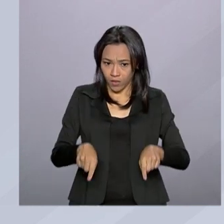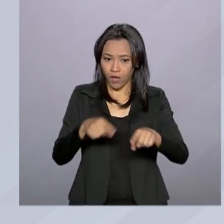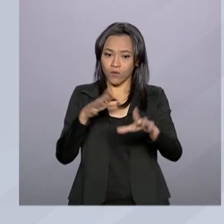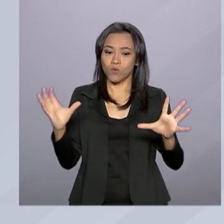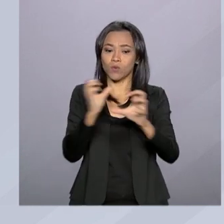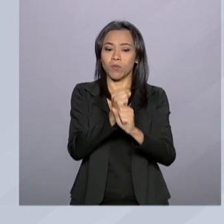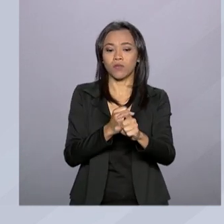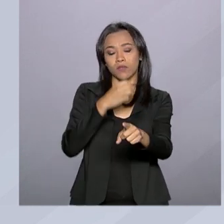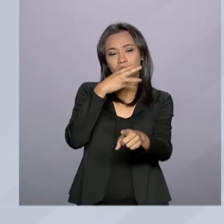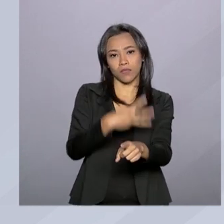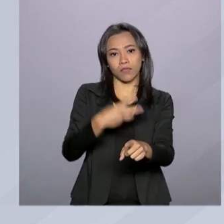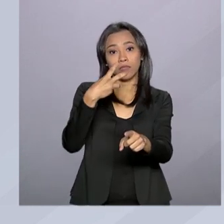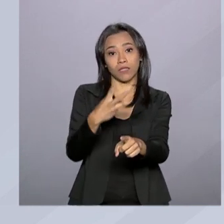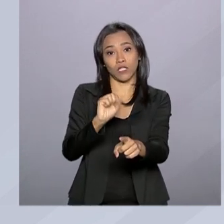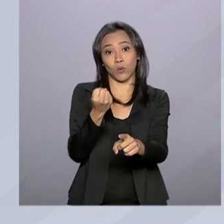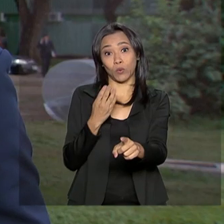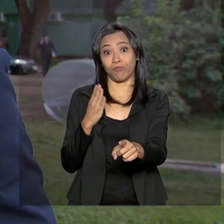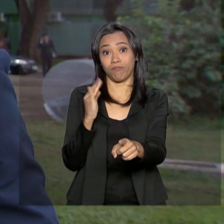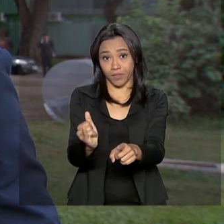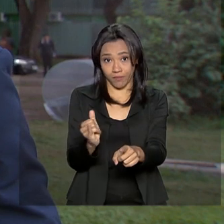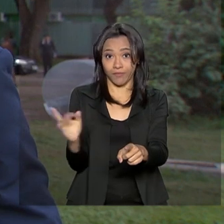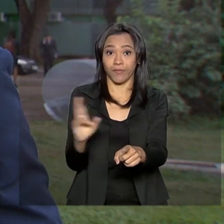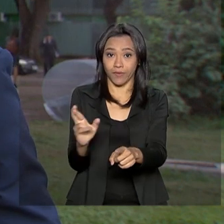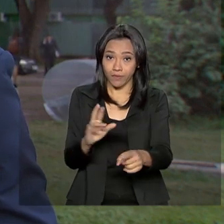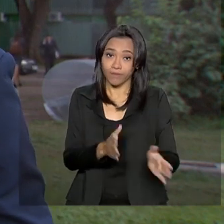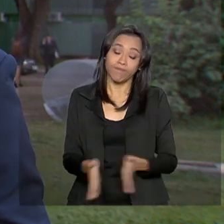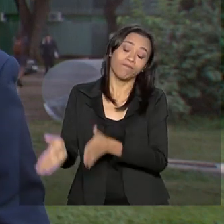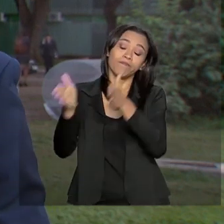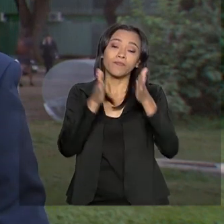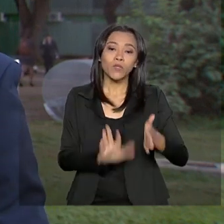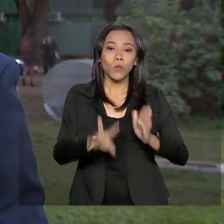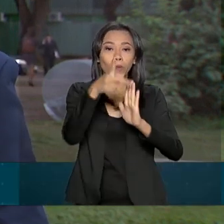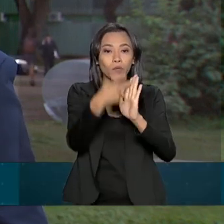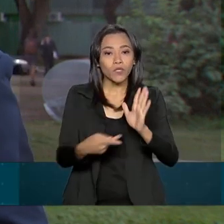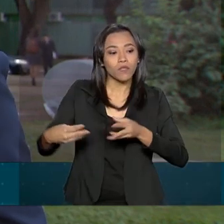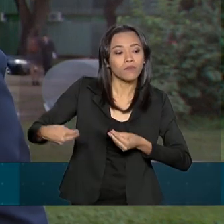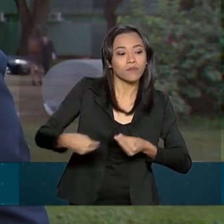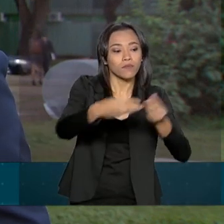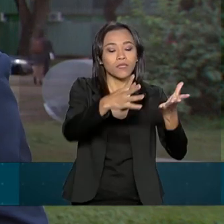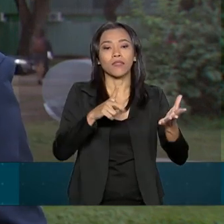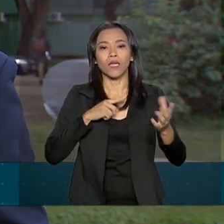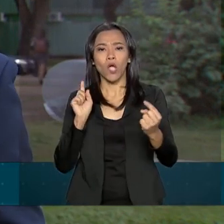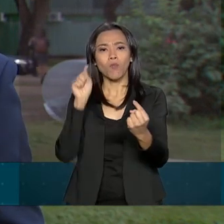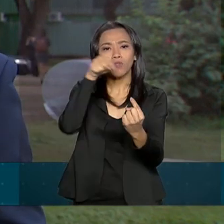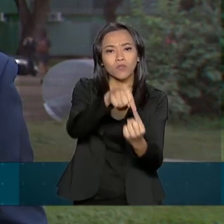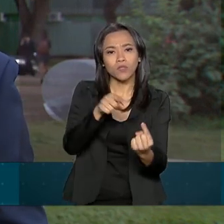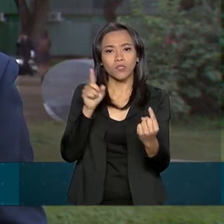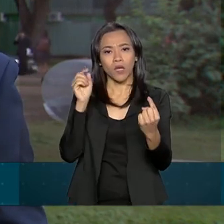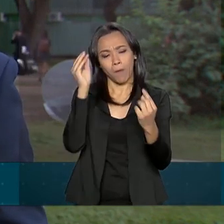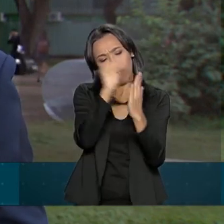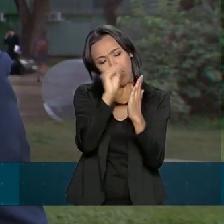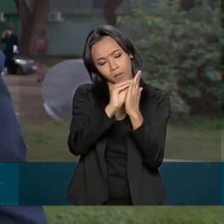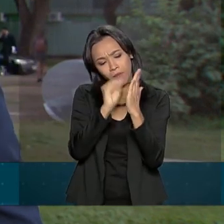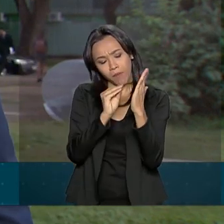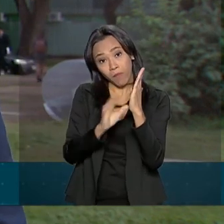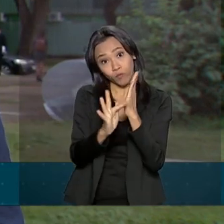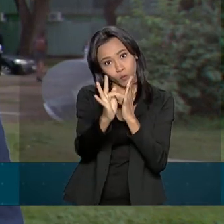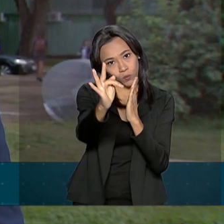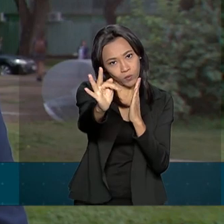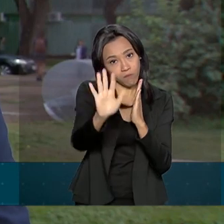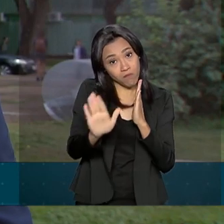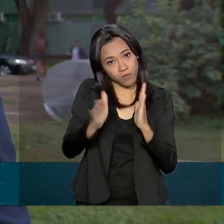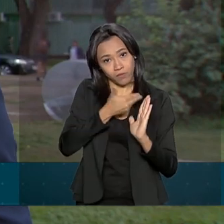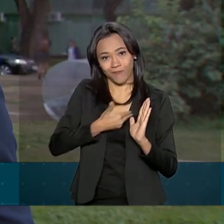338 bilhões. O projeto chega ao Congresso com as metas e projeções para o futuro, mas o